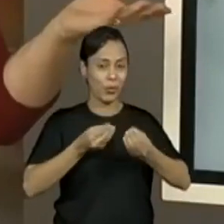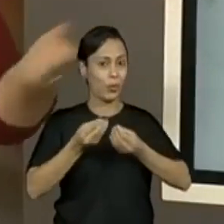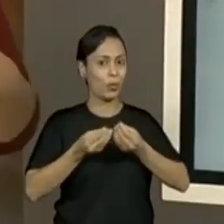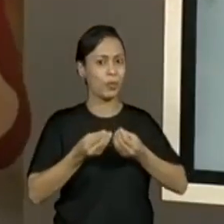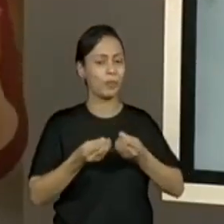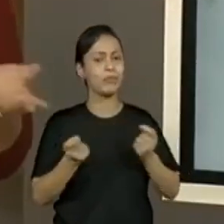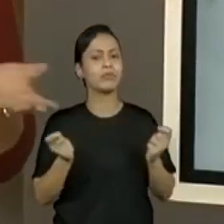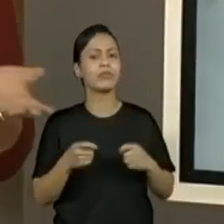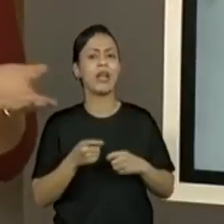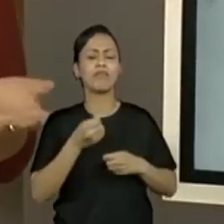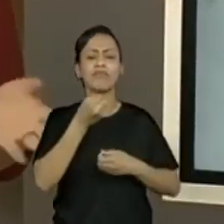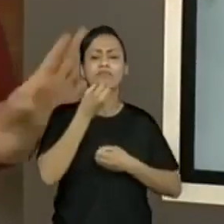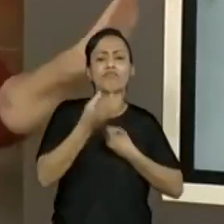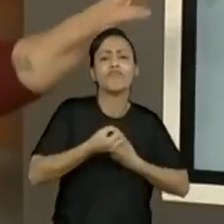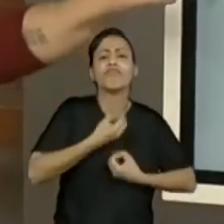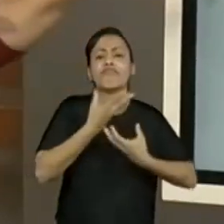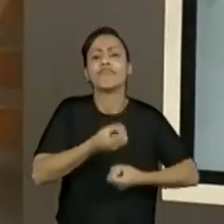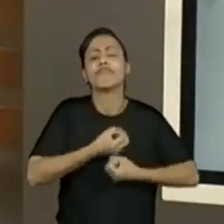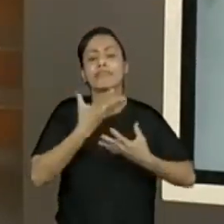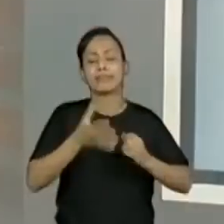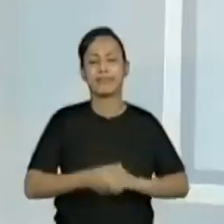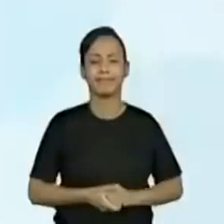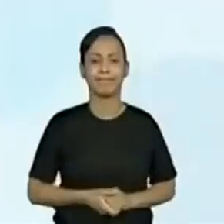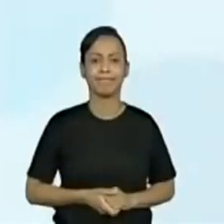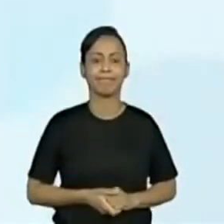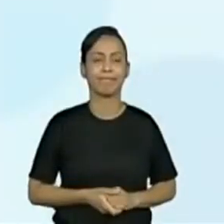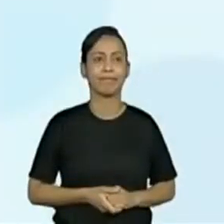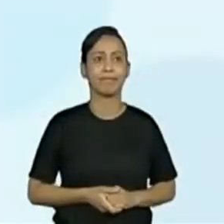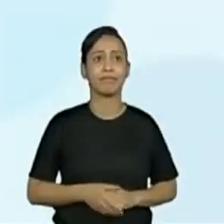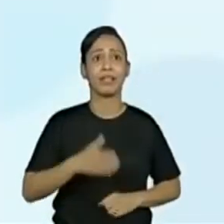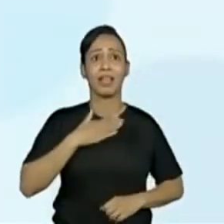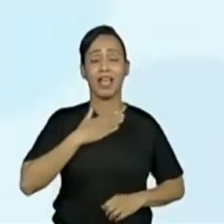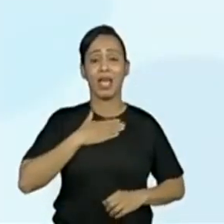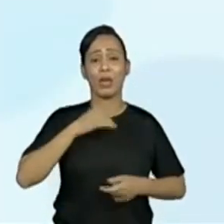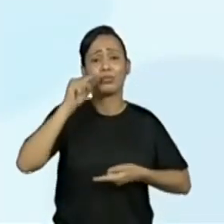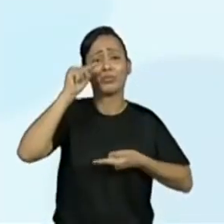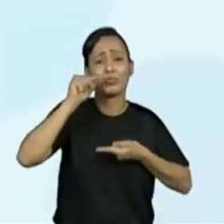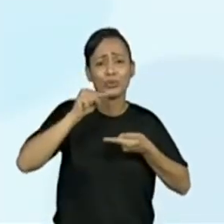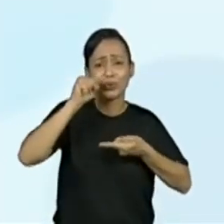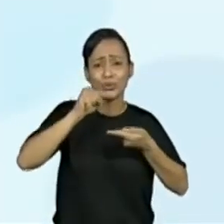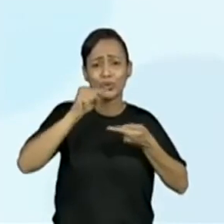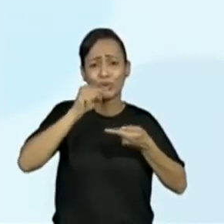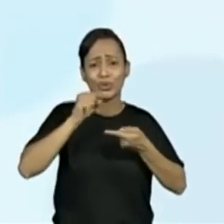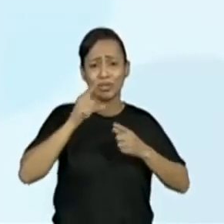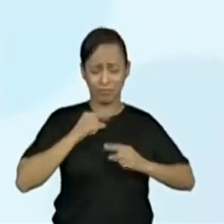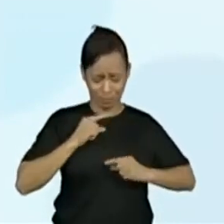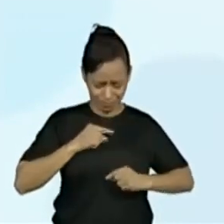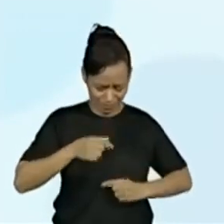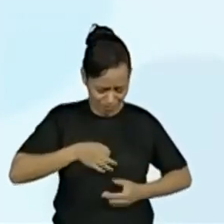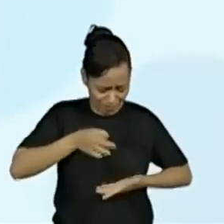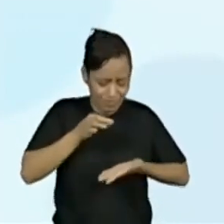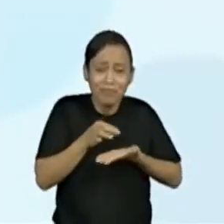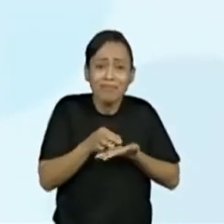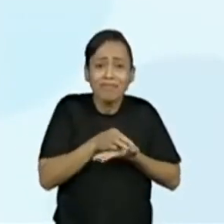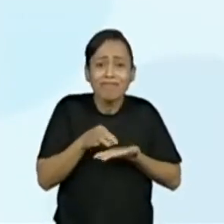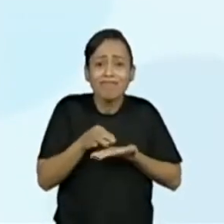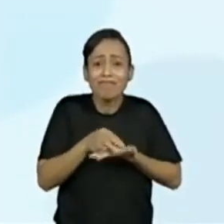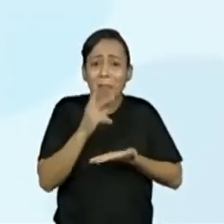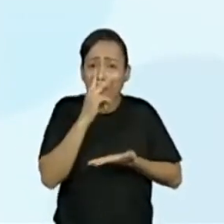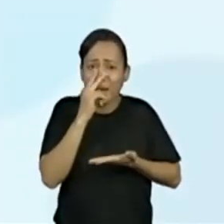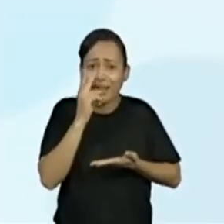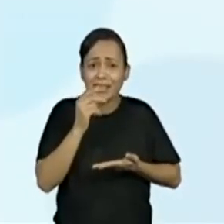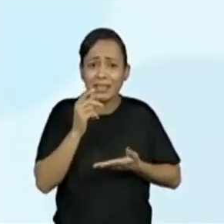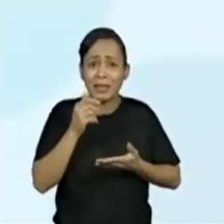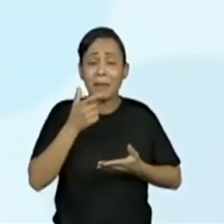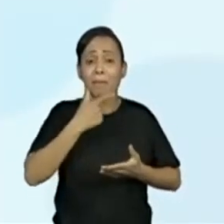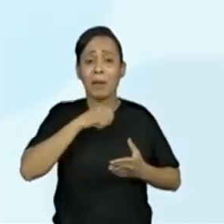falando, né? Sim. Como a gente sente falta. Que é assim, ó. Sou pequenininha, do tamanho de um botão. Carrego